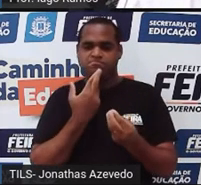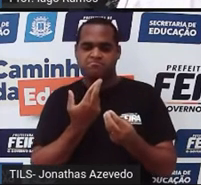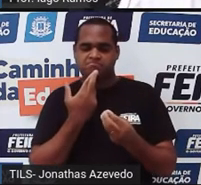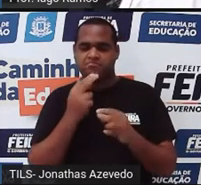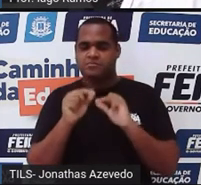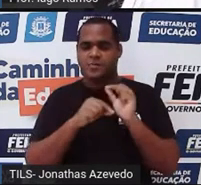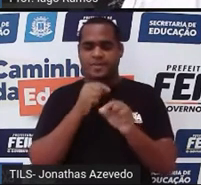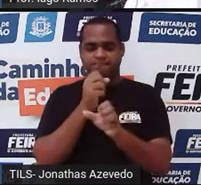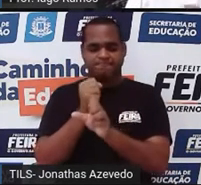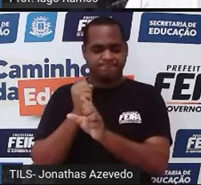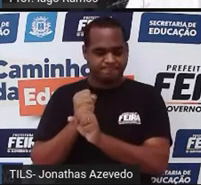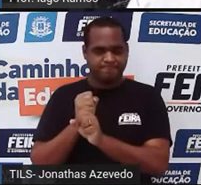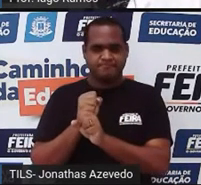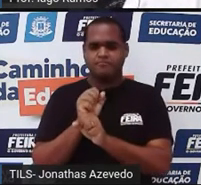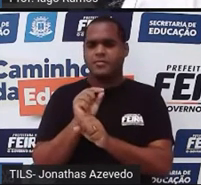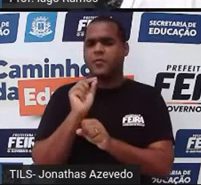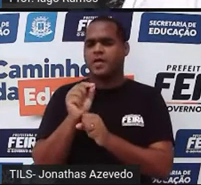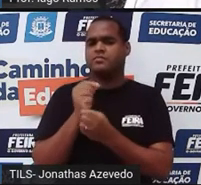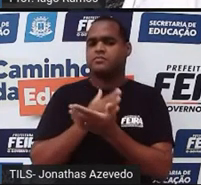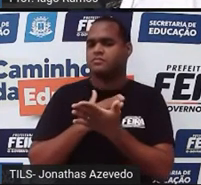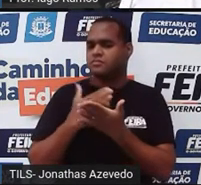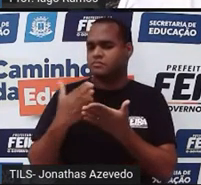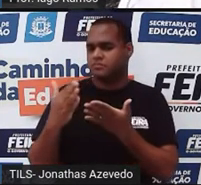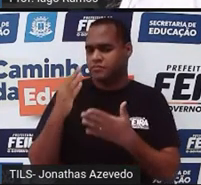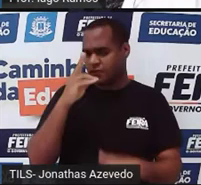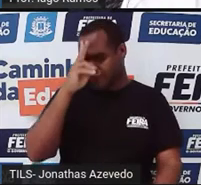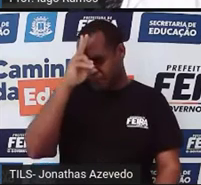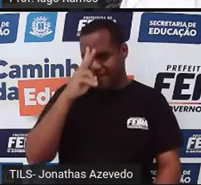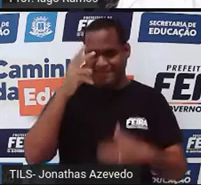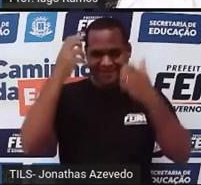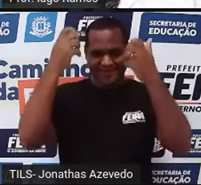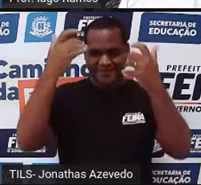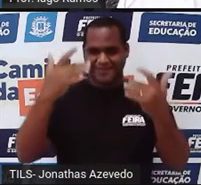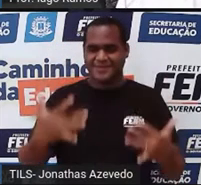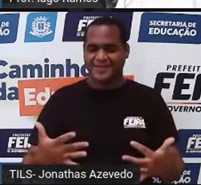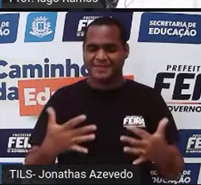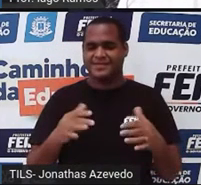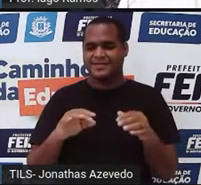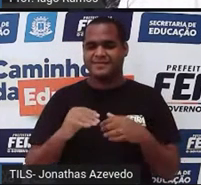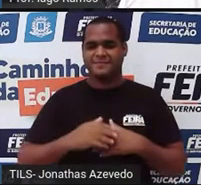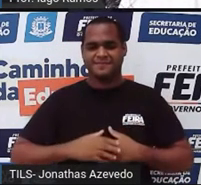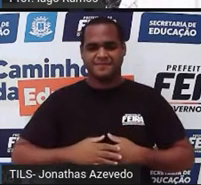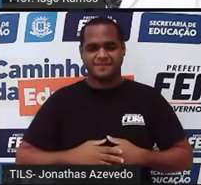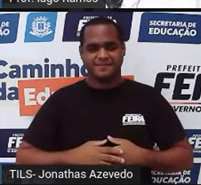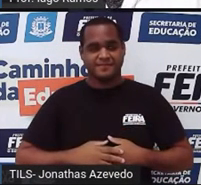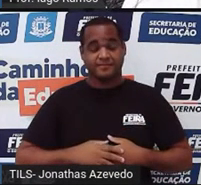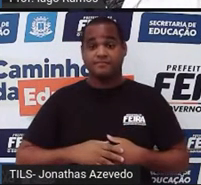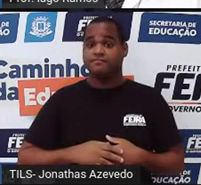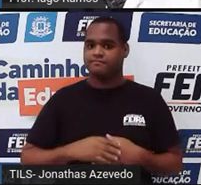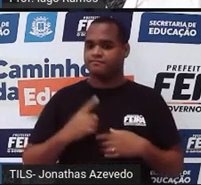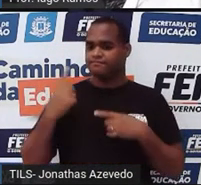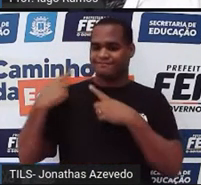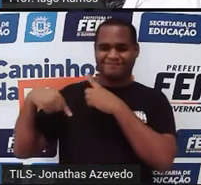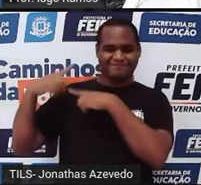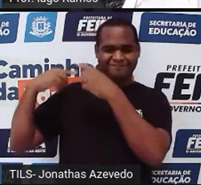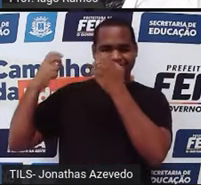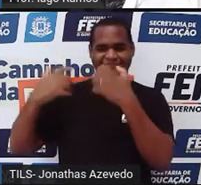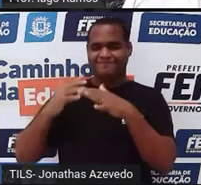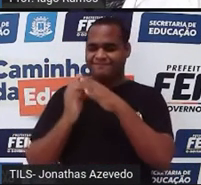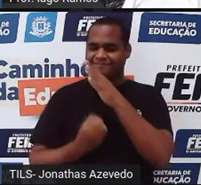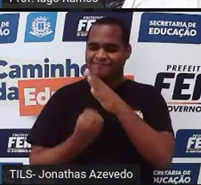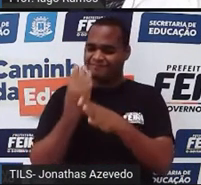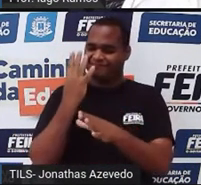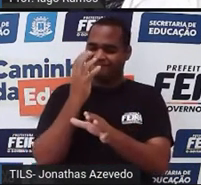Mas como é que surgiu isso? Eu vou trazer um pouquinho de história para você sobre como surgiu essa coisa de